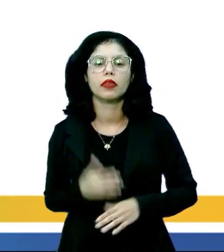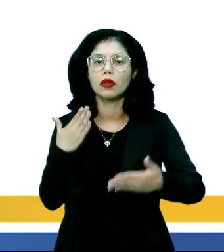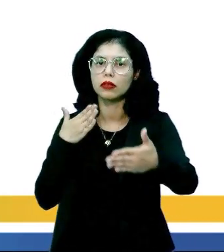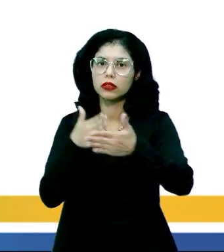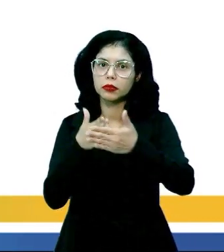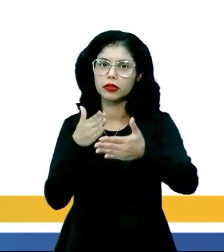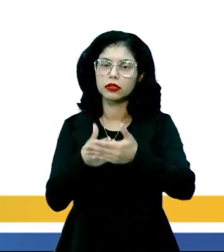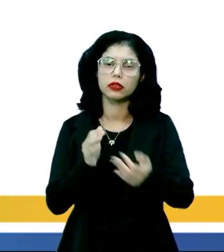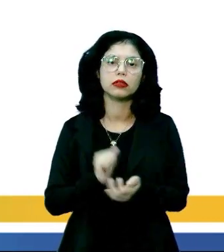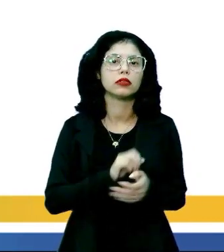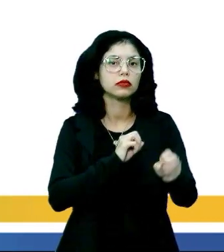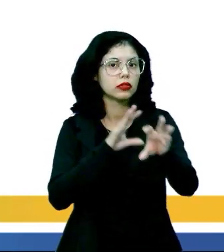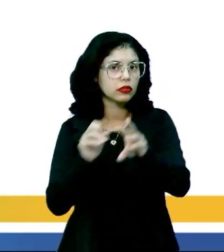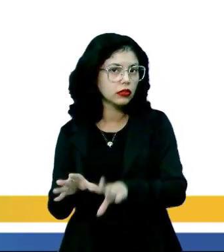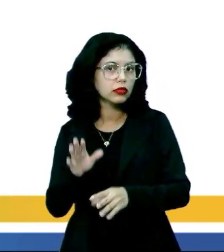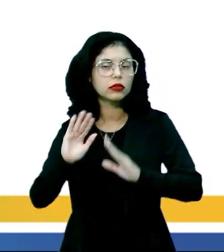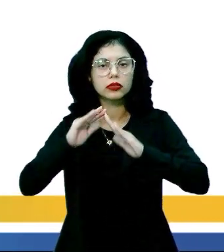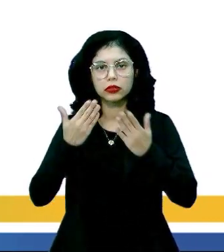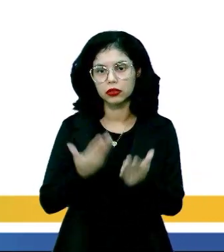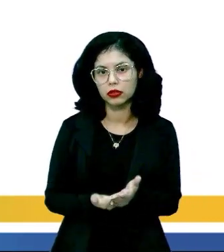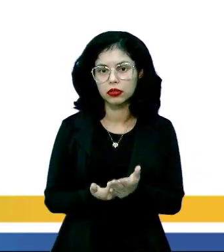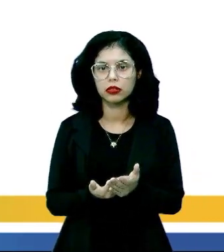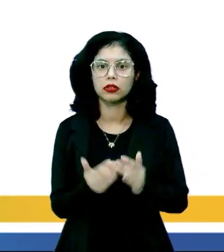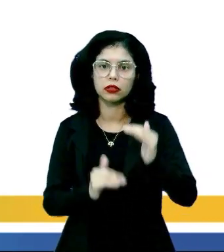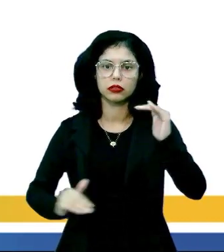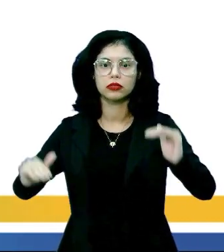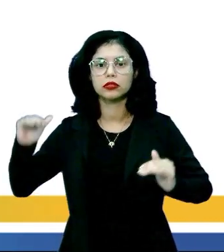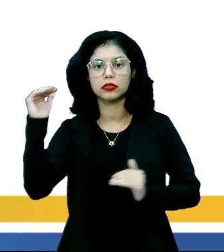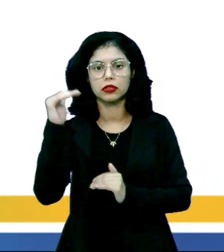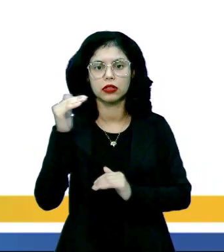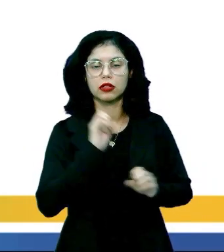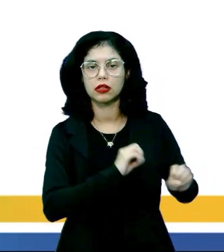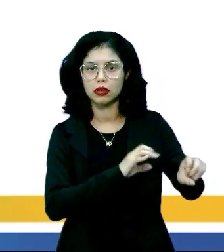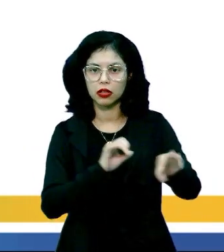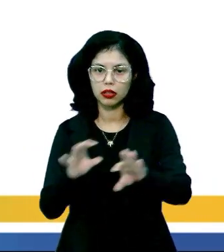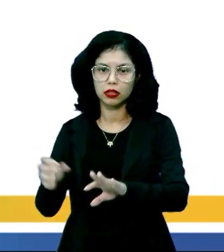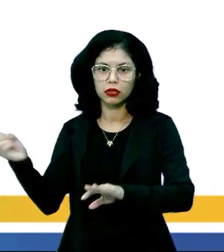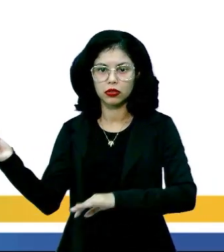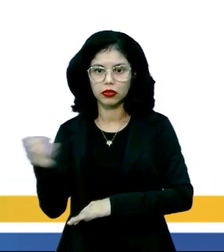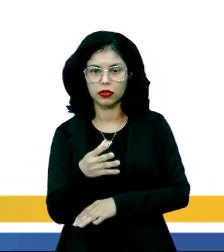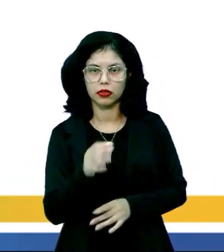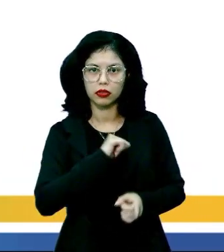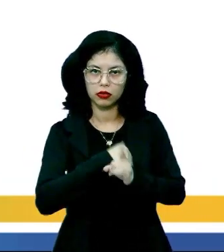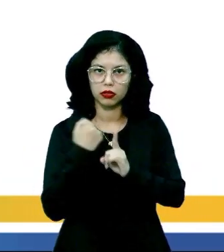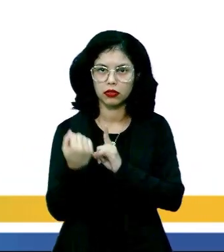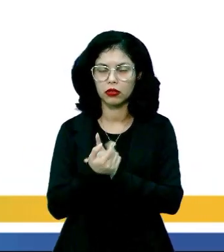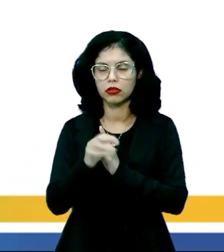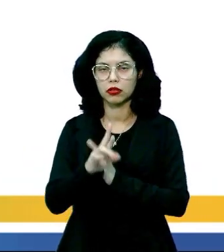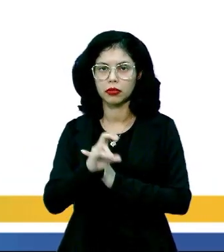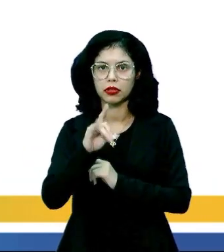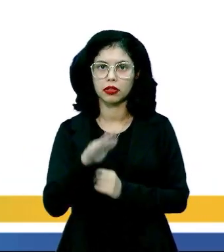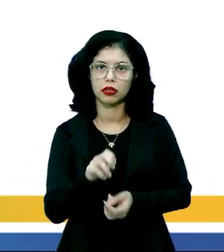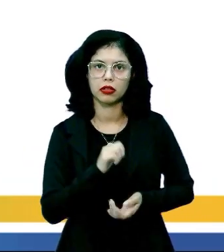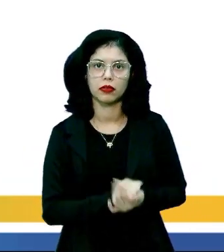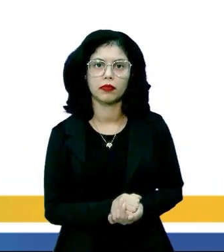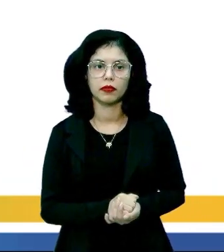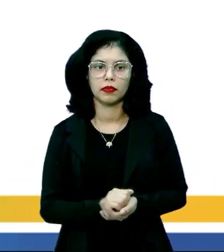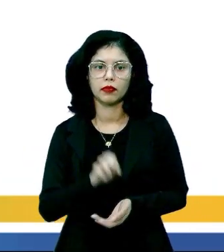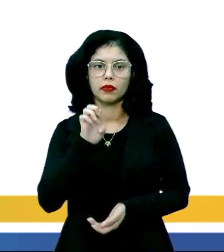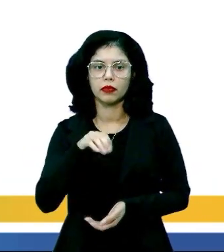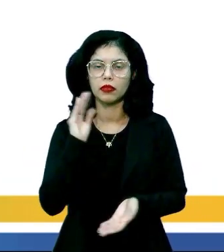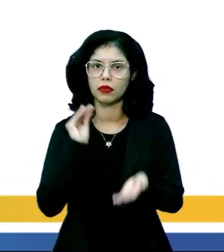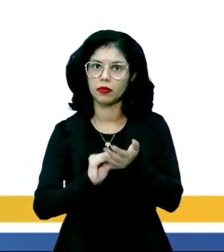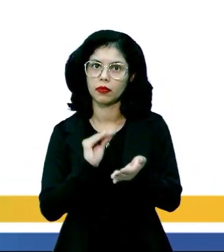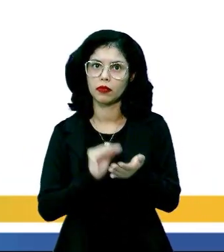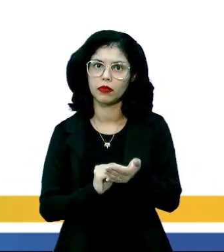limitação da educação escolar sobre as novas redes de sociabilidade. E letra